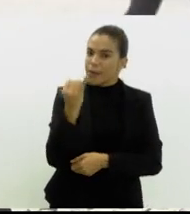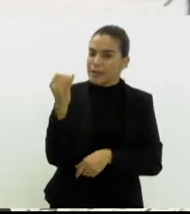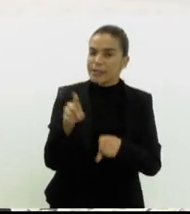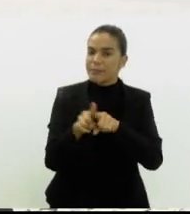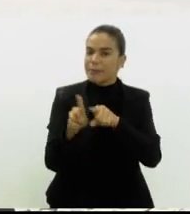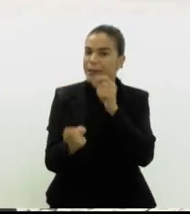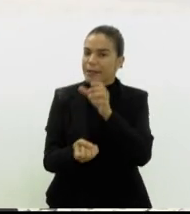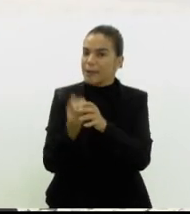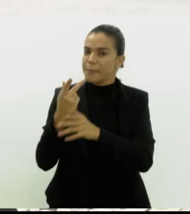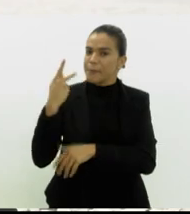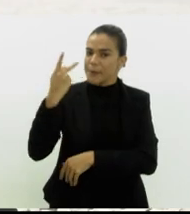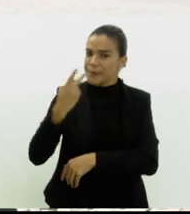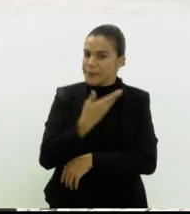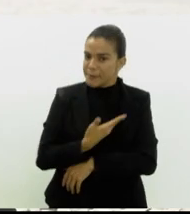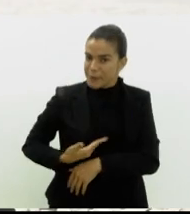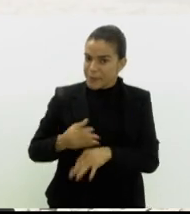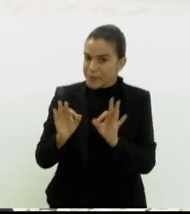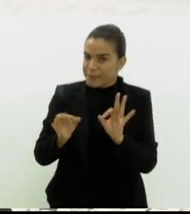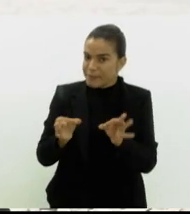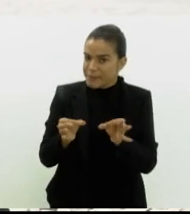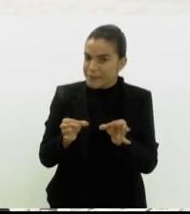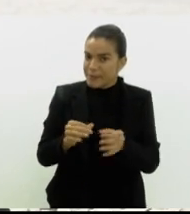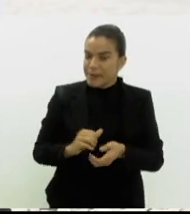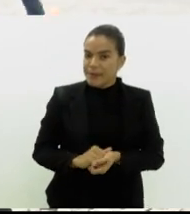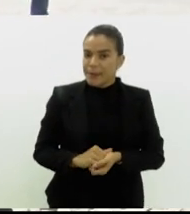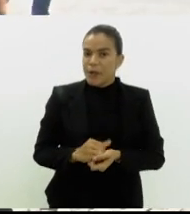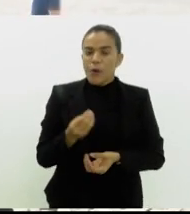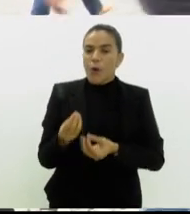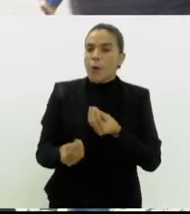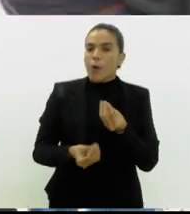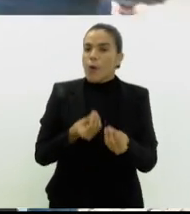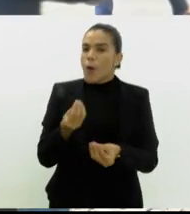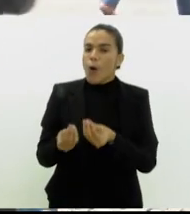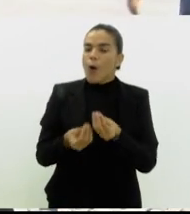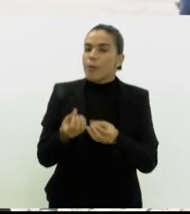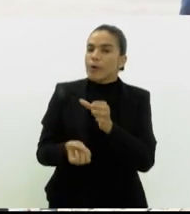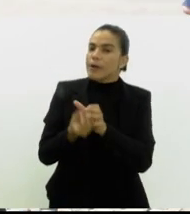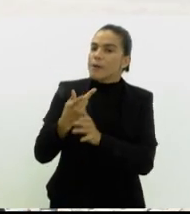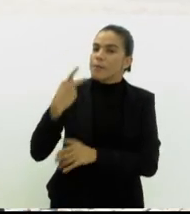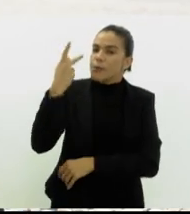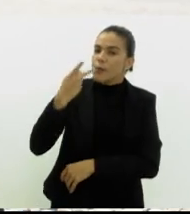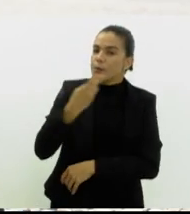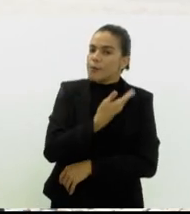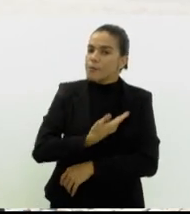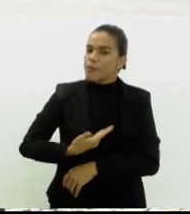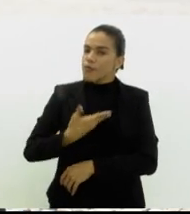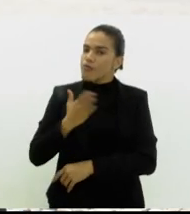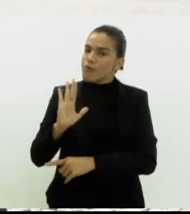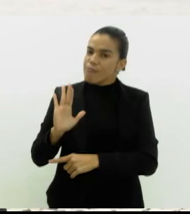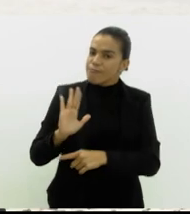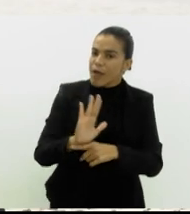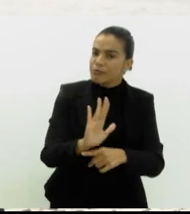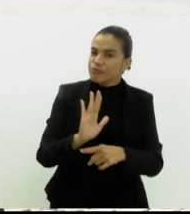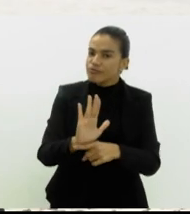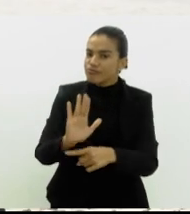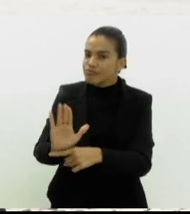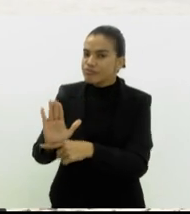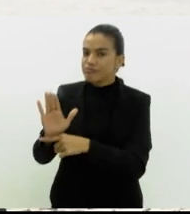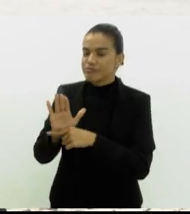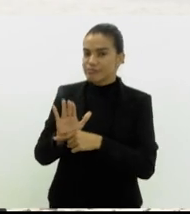políticas públicas, como você falou, né? Como fazer uma política pública para beneficiar essas